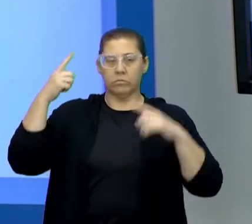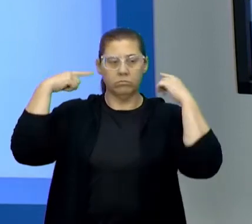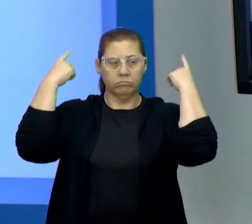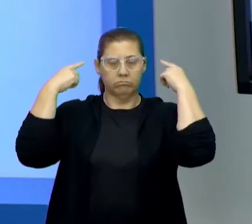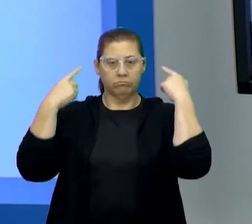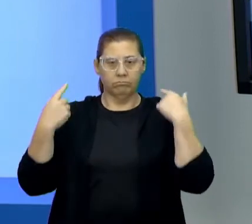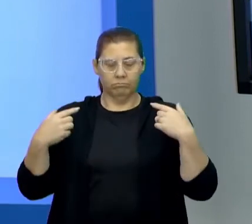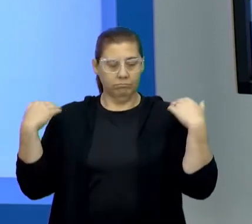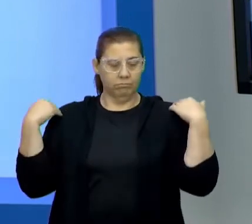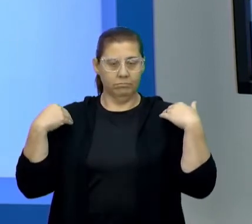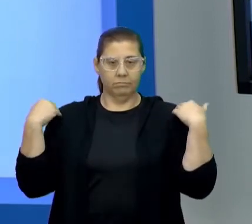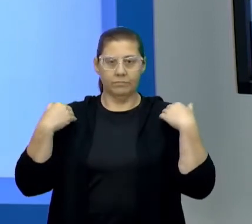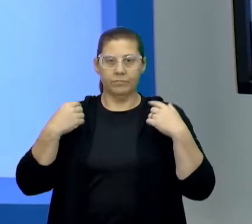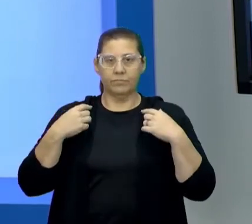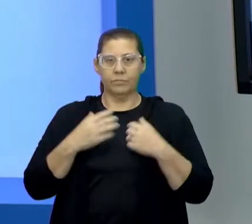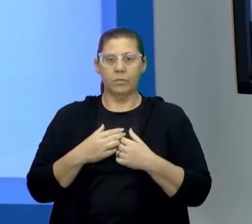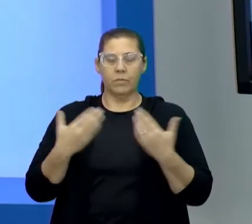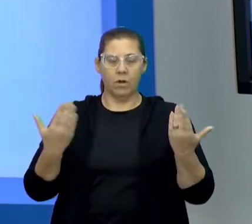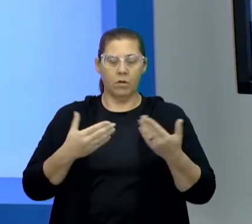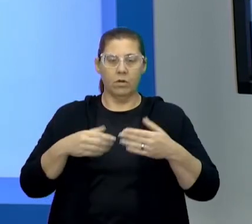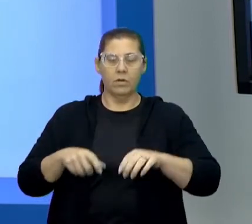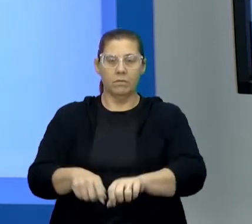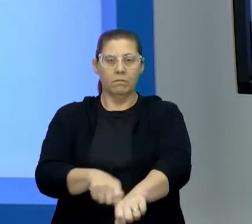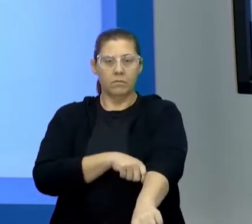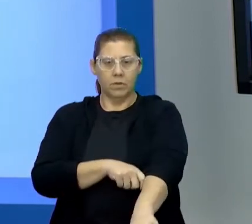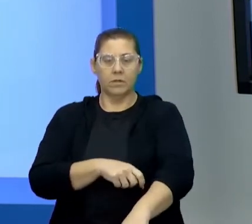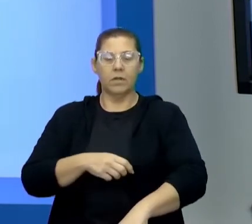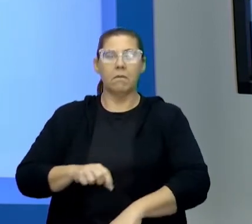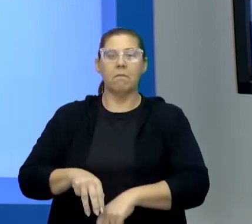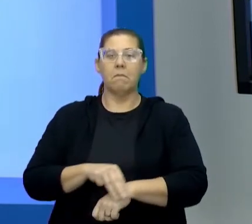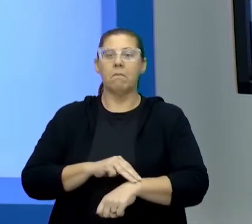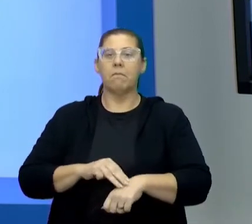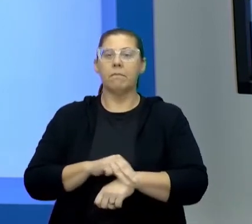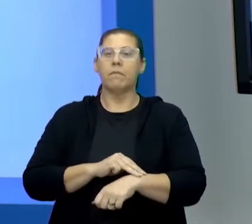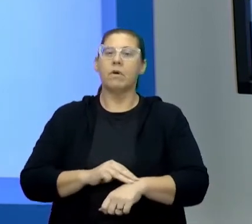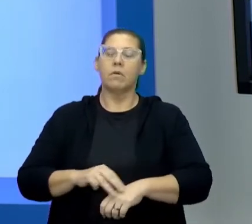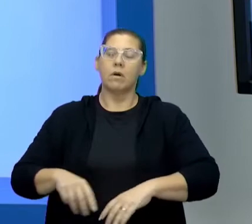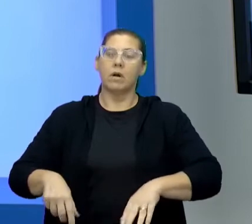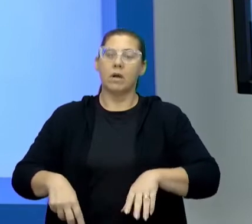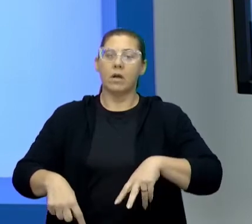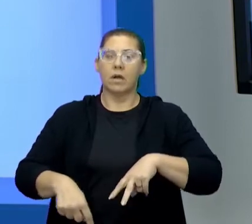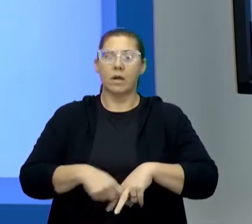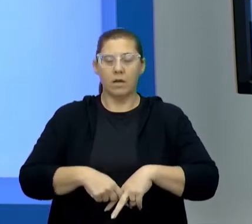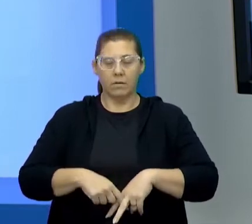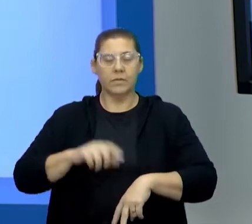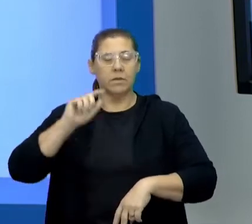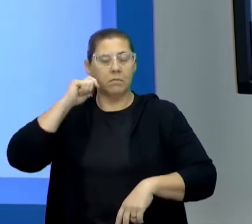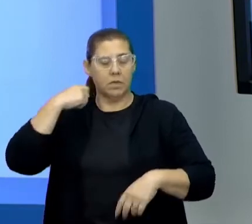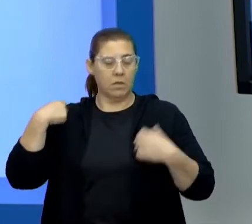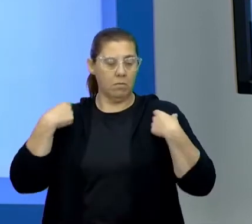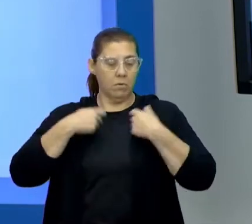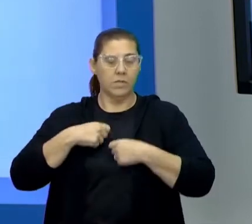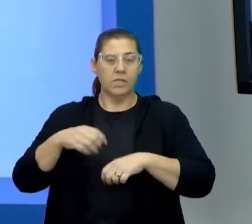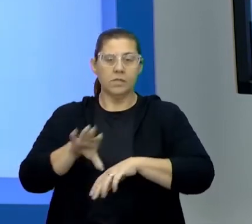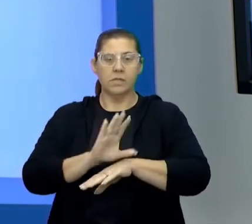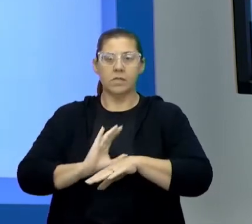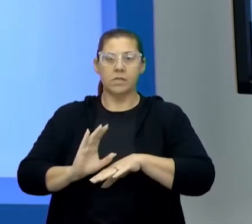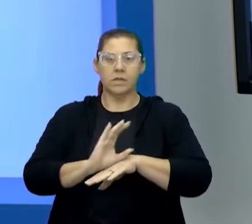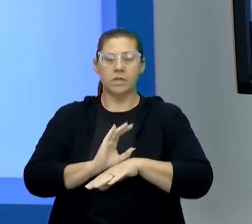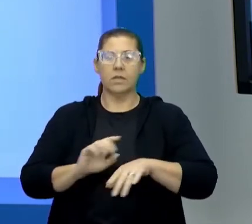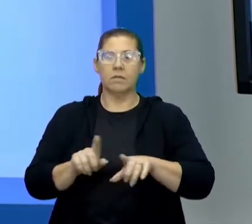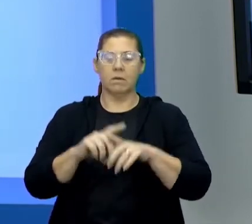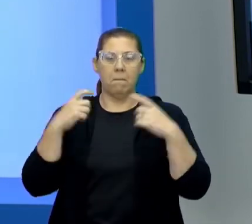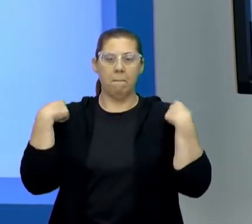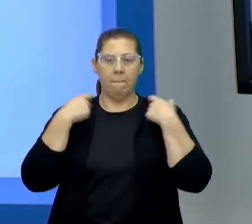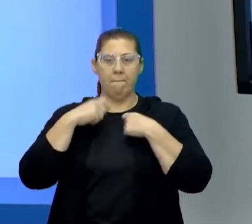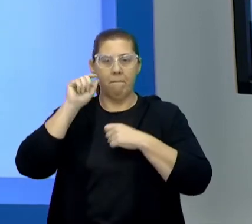na altura dos ombros. Hoje eu estou com uma bota marrom, uma calça preta, um moletom cinza e uma blusa preta,